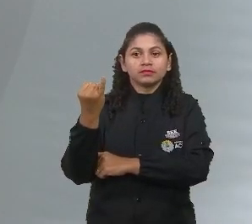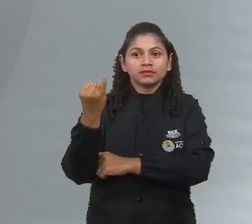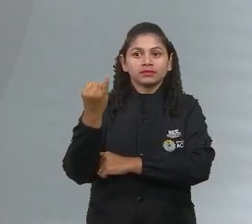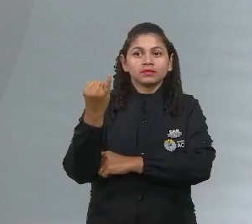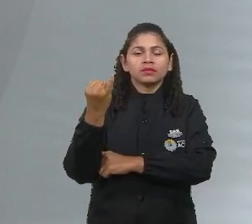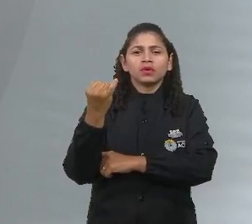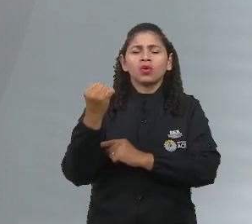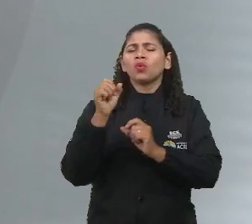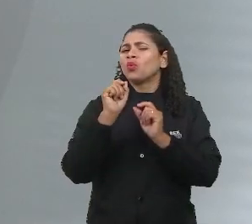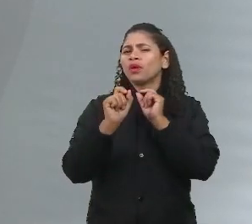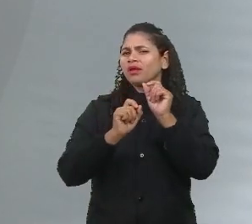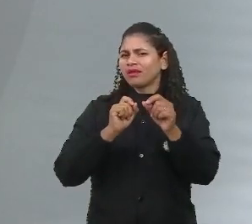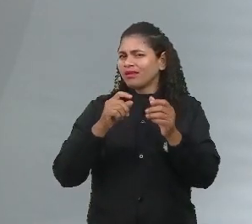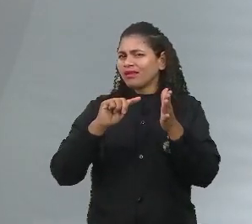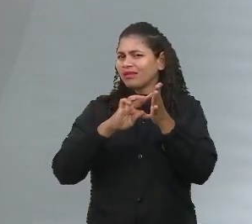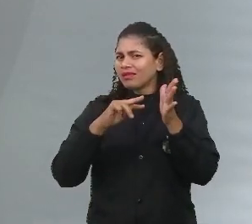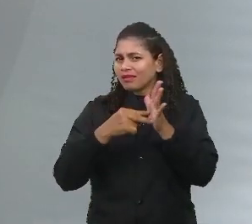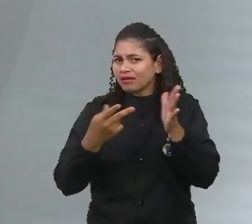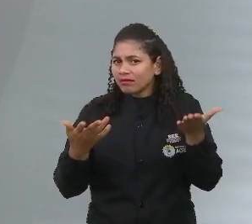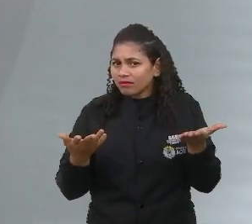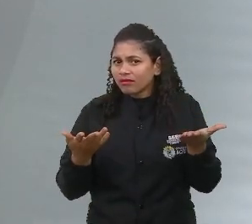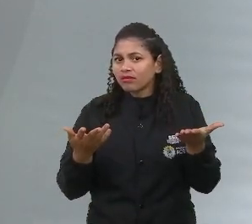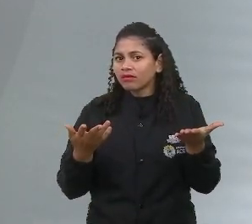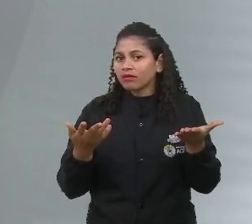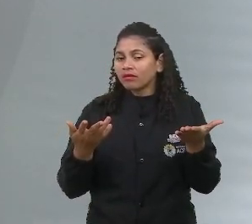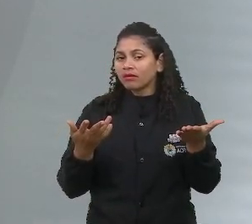homeostase. Tá pronto para saber?